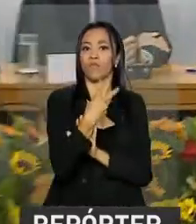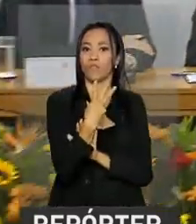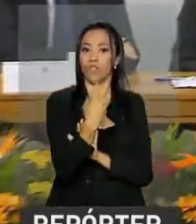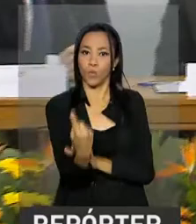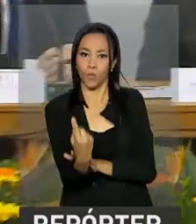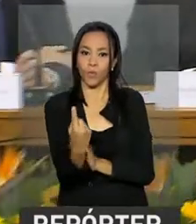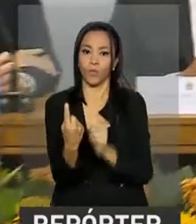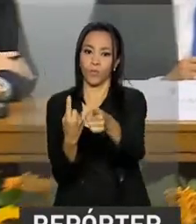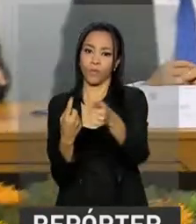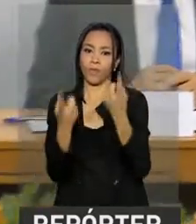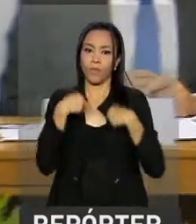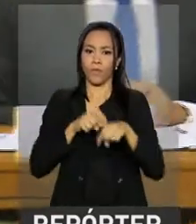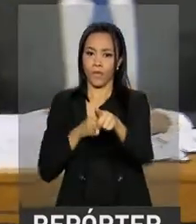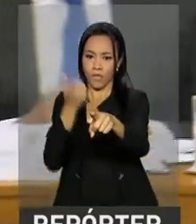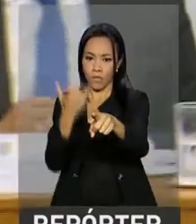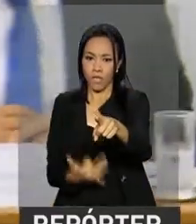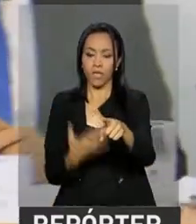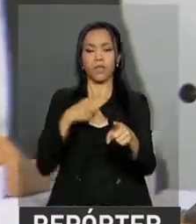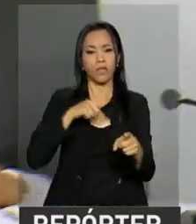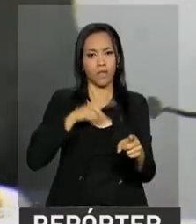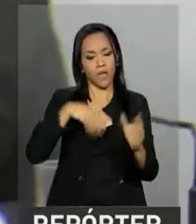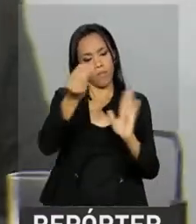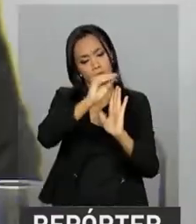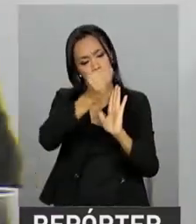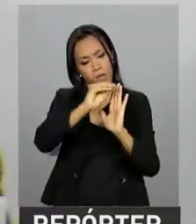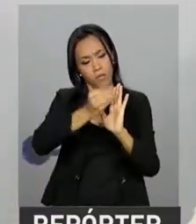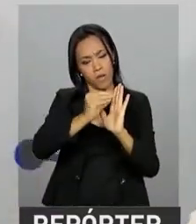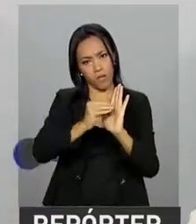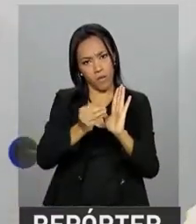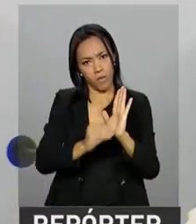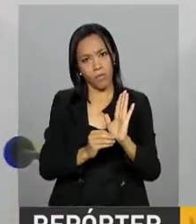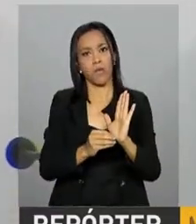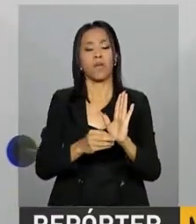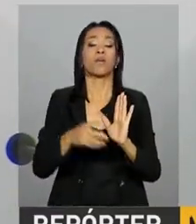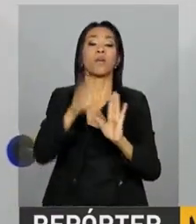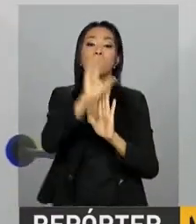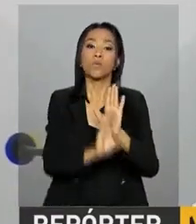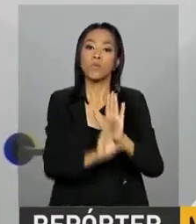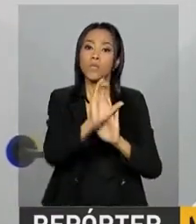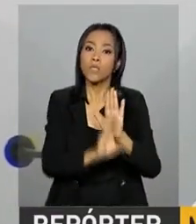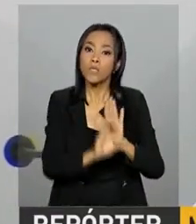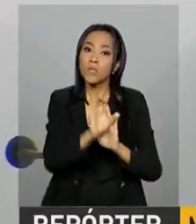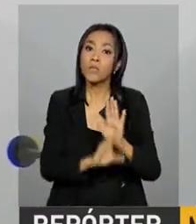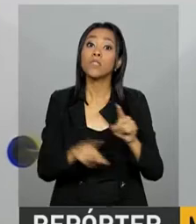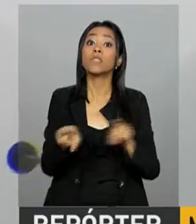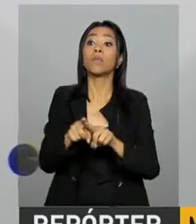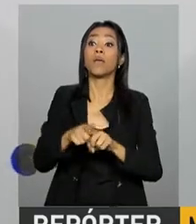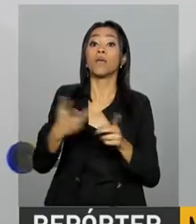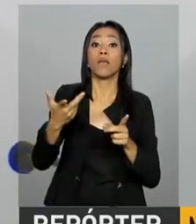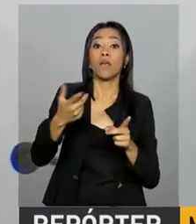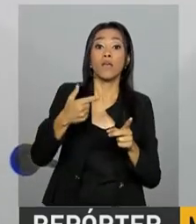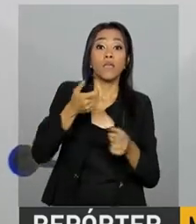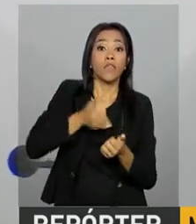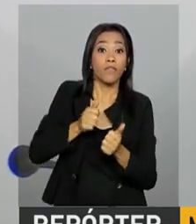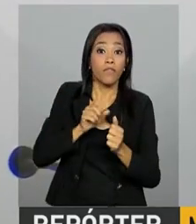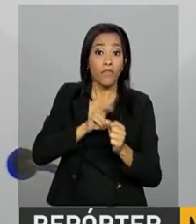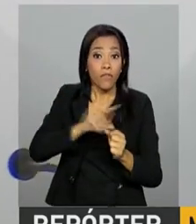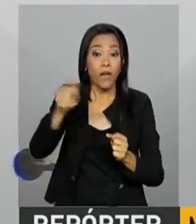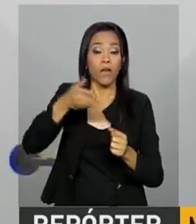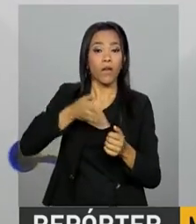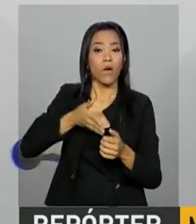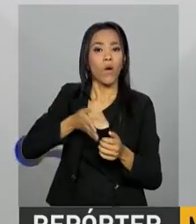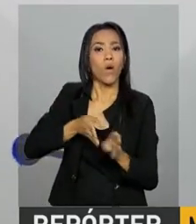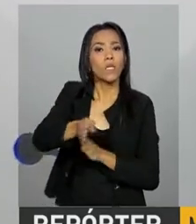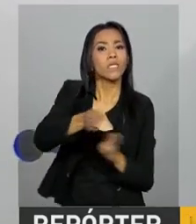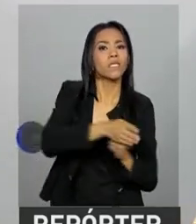nas diretrizes curriculares nacionais da educação básica e soma-se aos propósitos que direcionam a educação